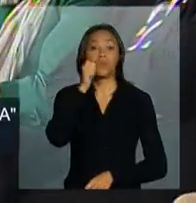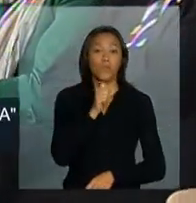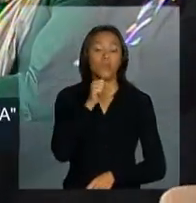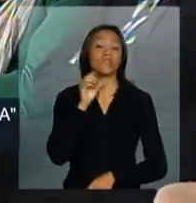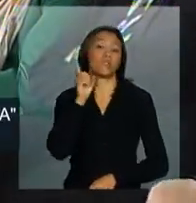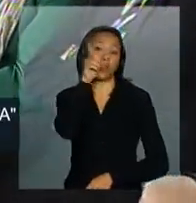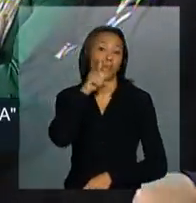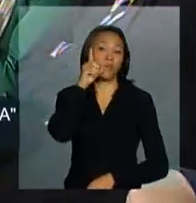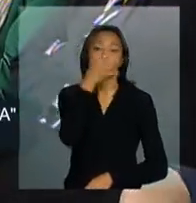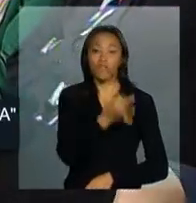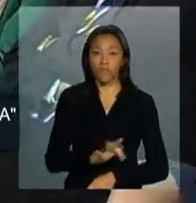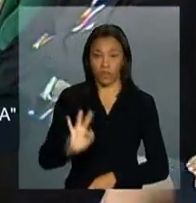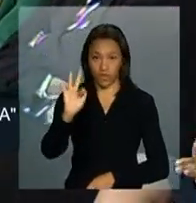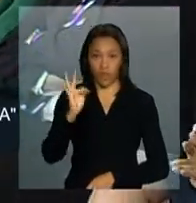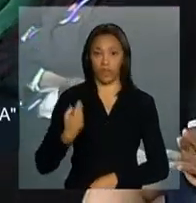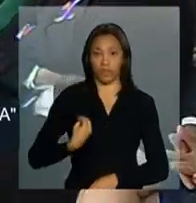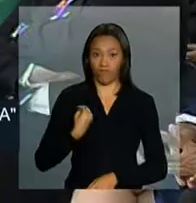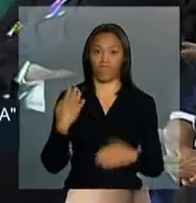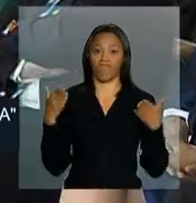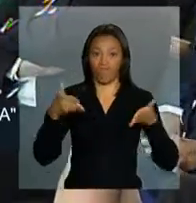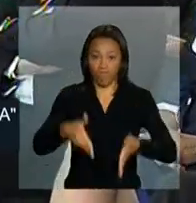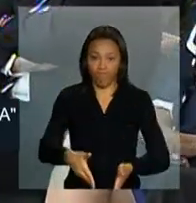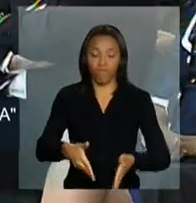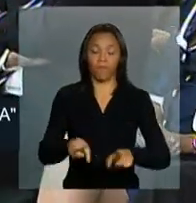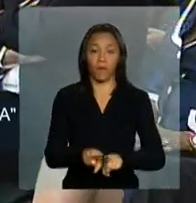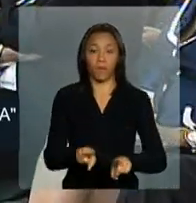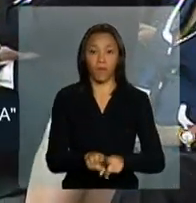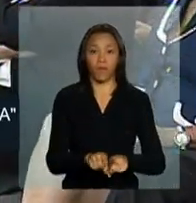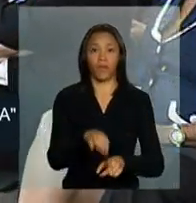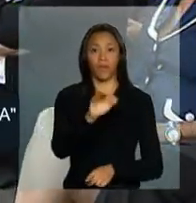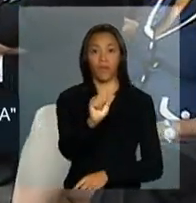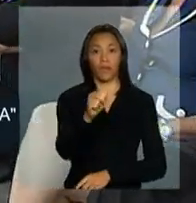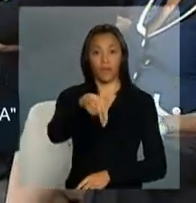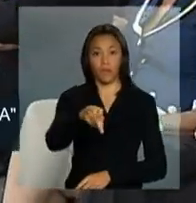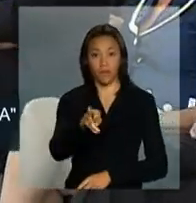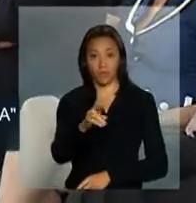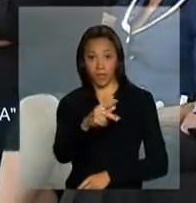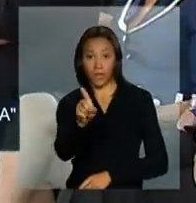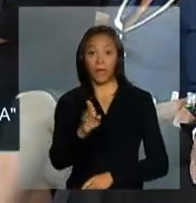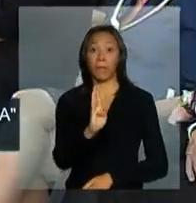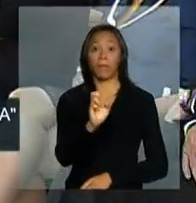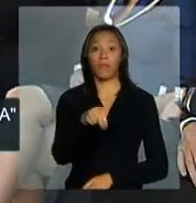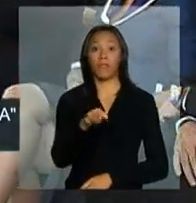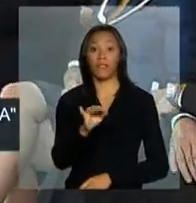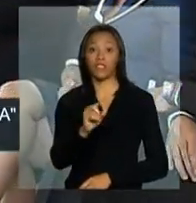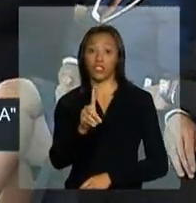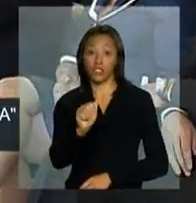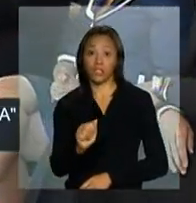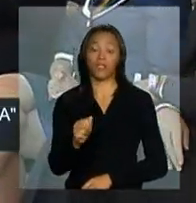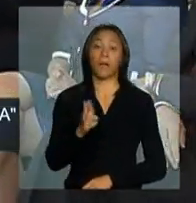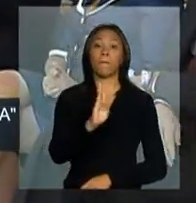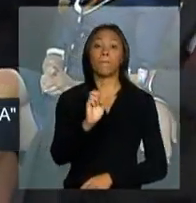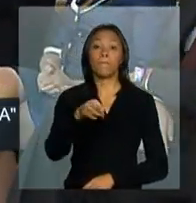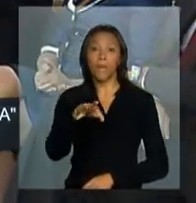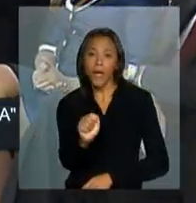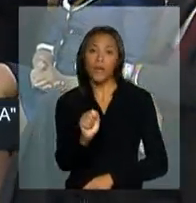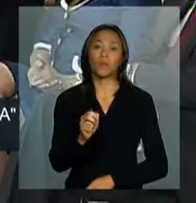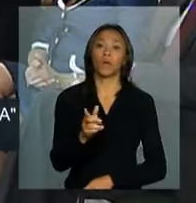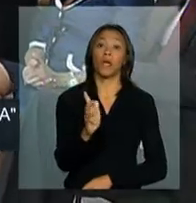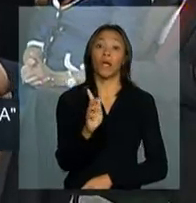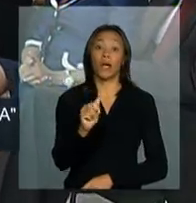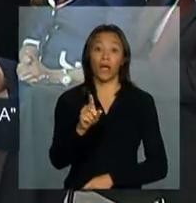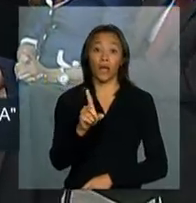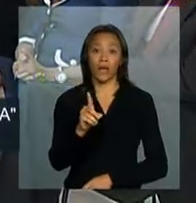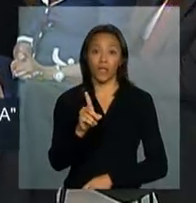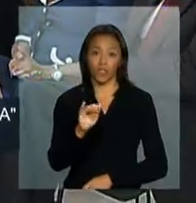deputados federais aqui presentes, André Vargas, Benedita da Silva, Beto Albuquerque, Cândido Vacareza,